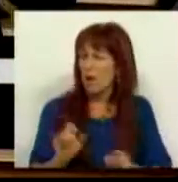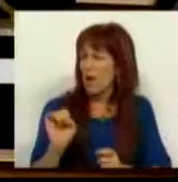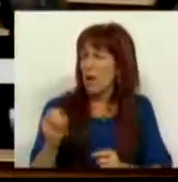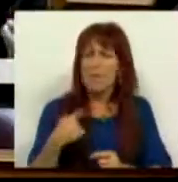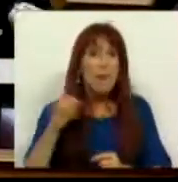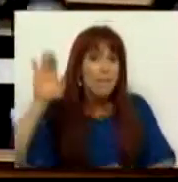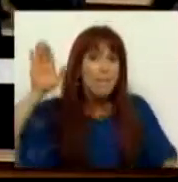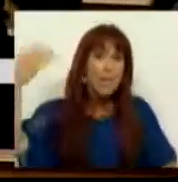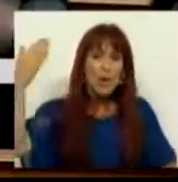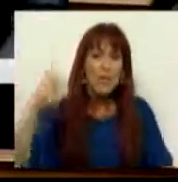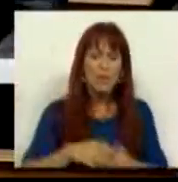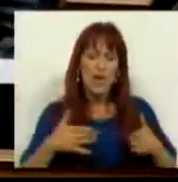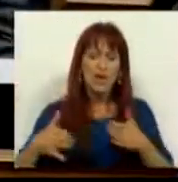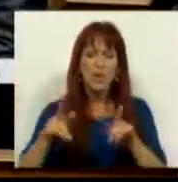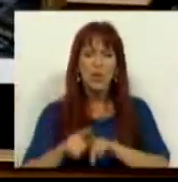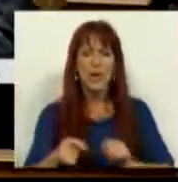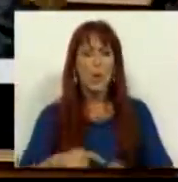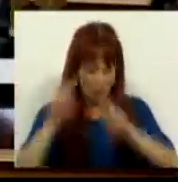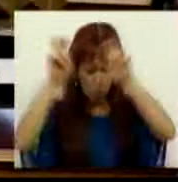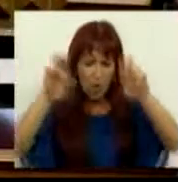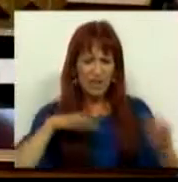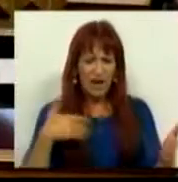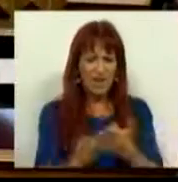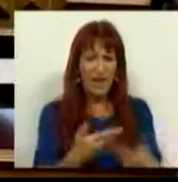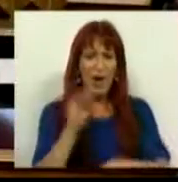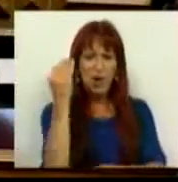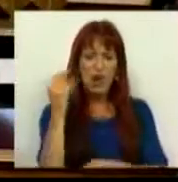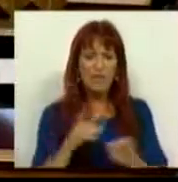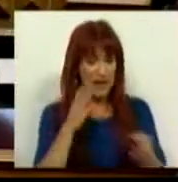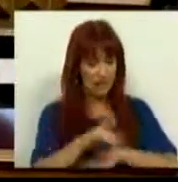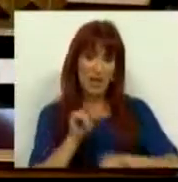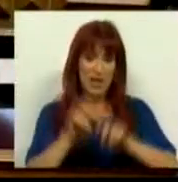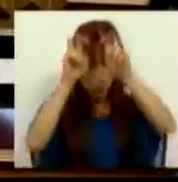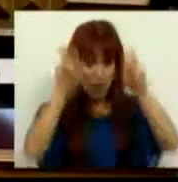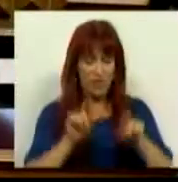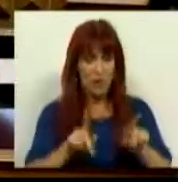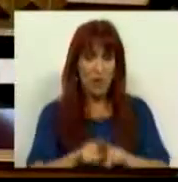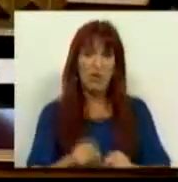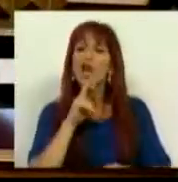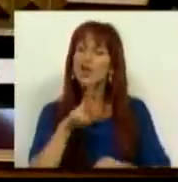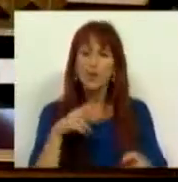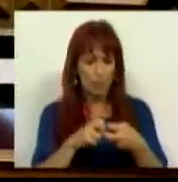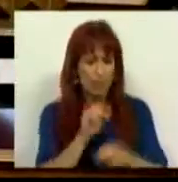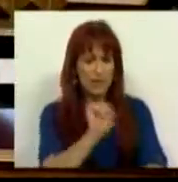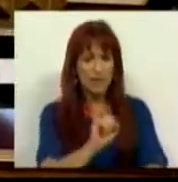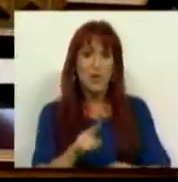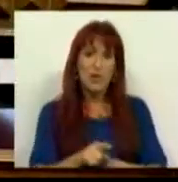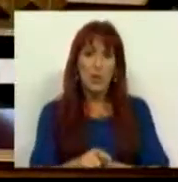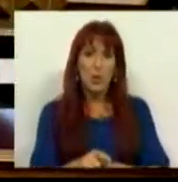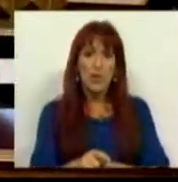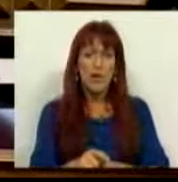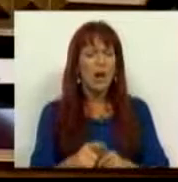primeira prioridade numa estratégia que quer qualificar os jovens e dar-lhes através dessa qualificação uma resposta aos seus problemas era